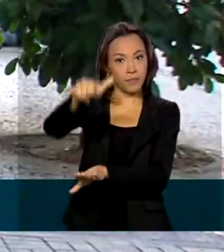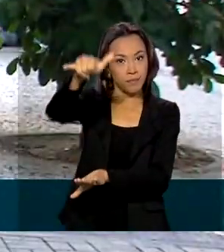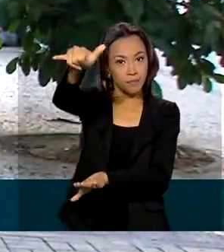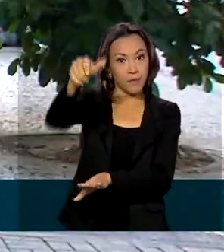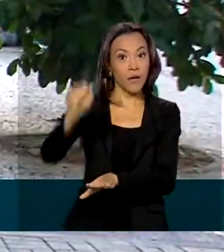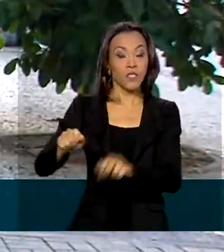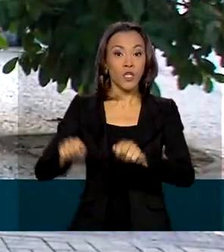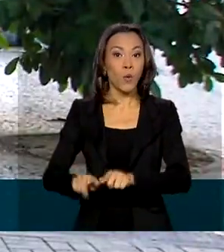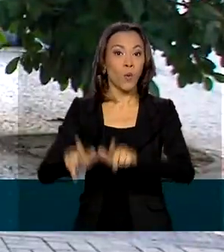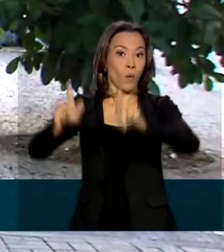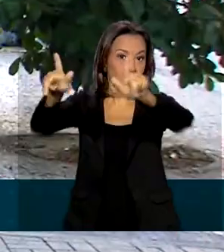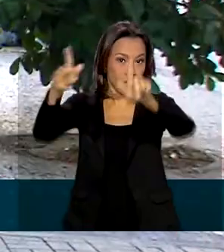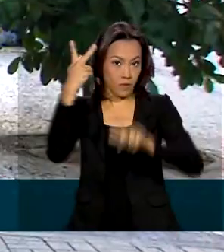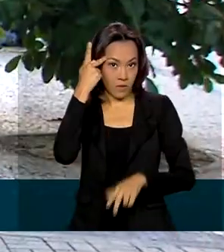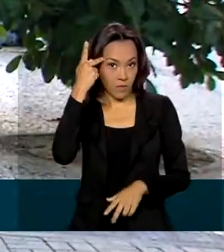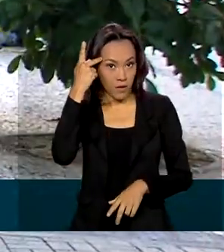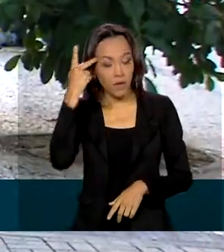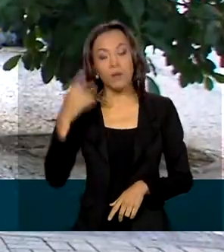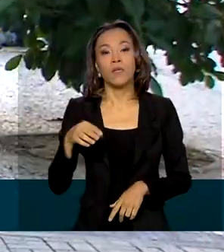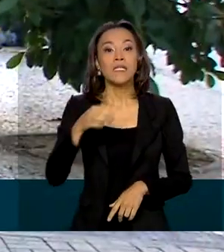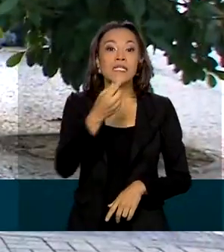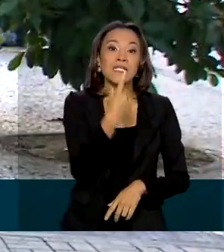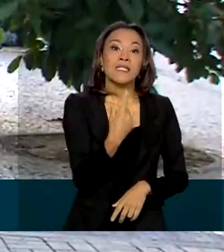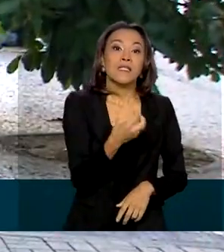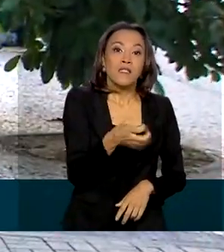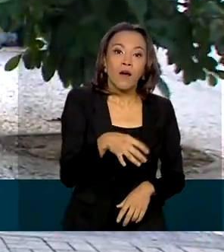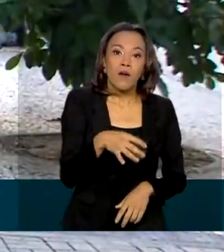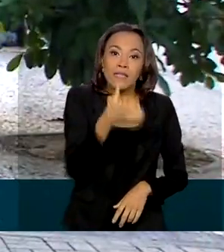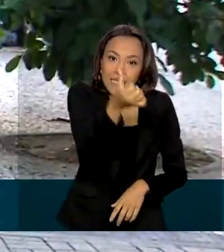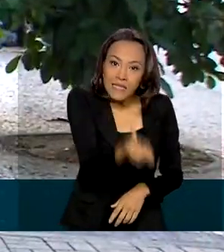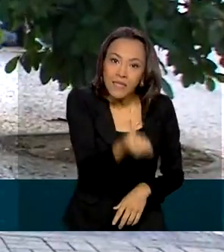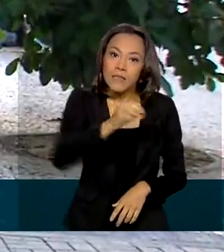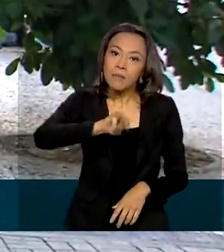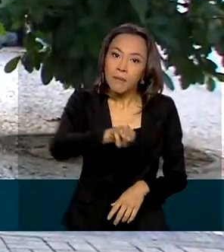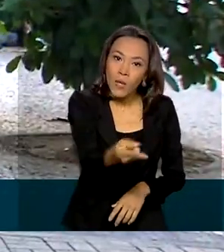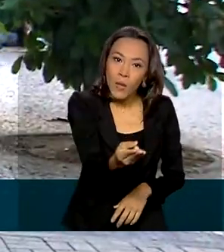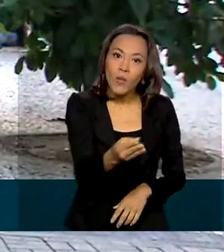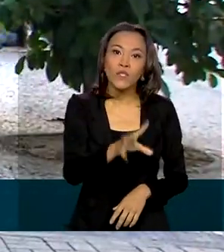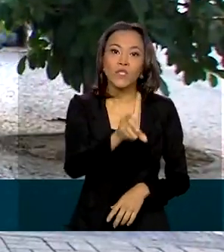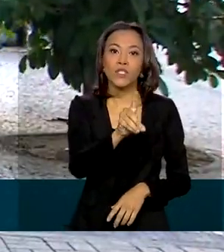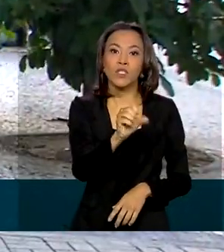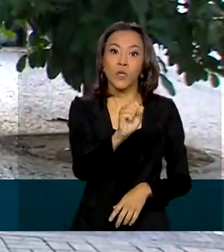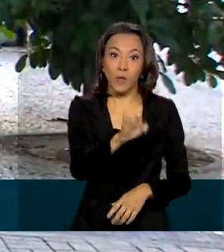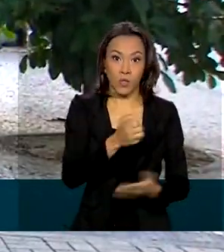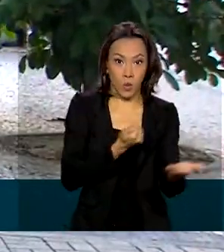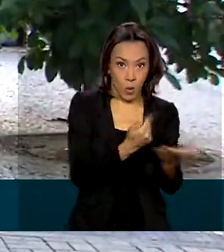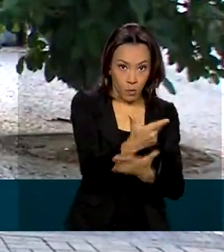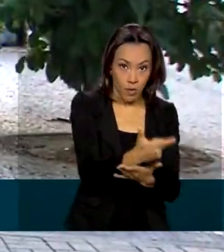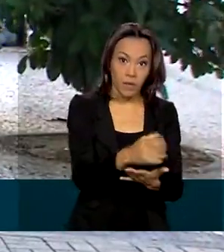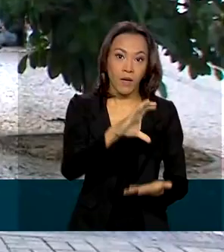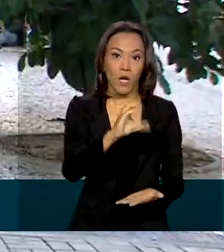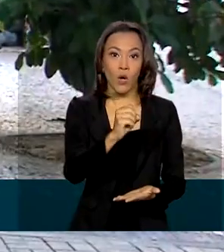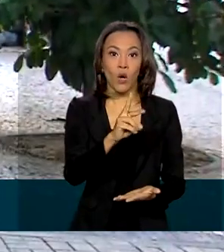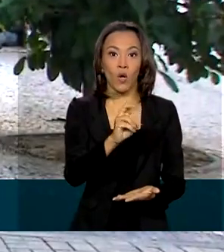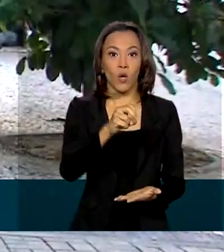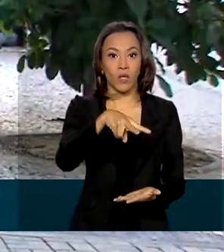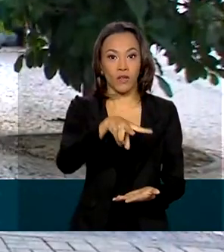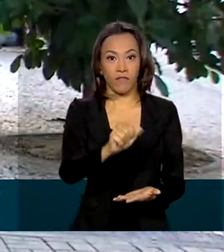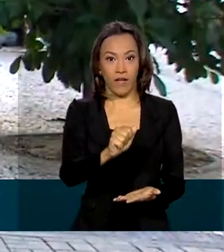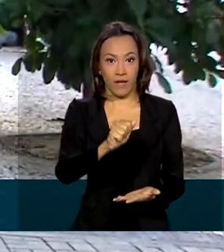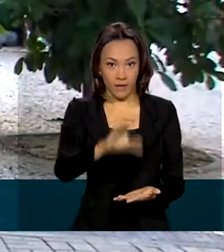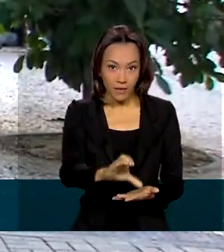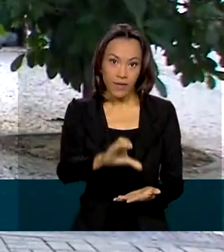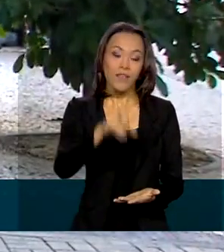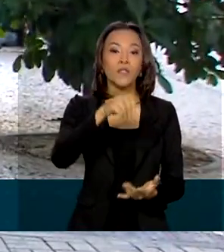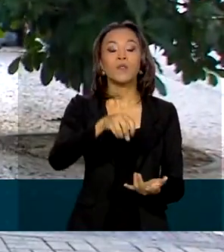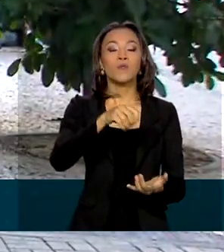de Guarulhos. São 6 milhões de doses da Coronavac compradas pelo Ministério da Saúde do Instituto Butantan.